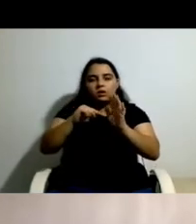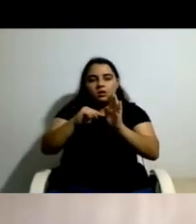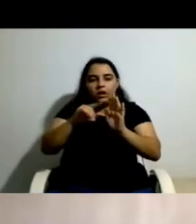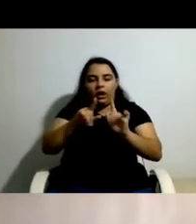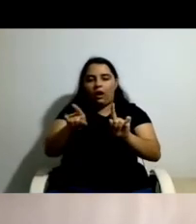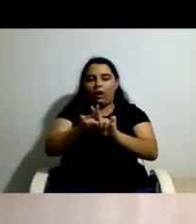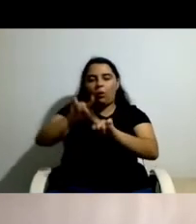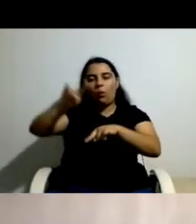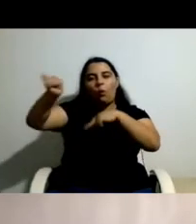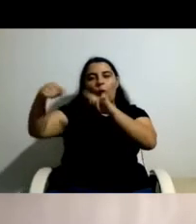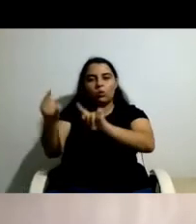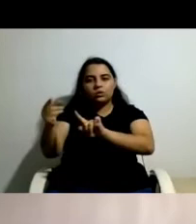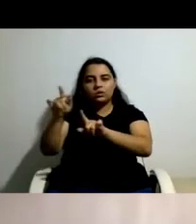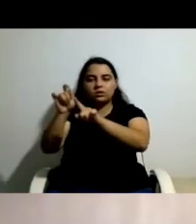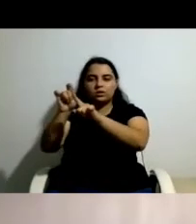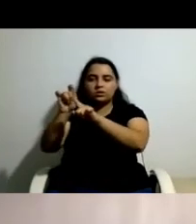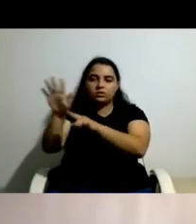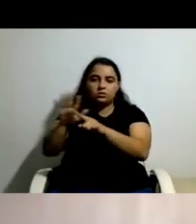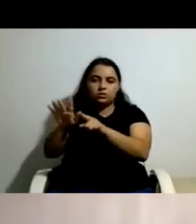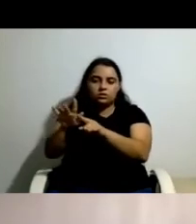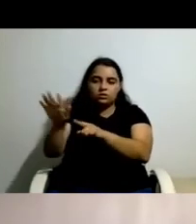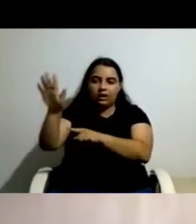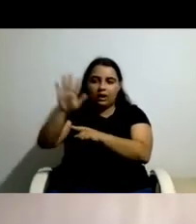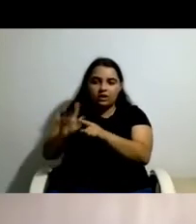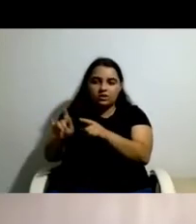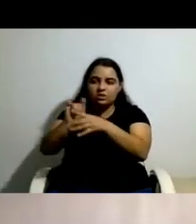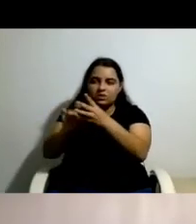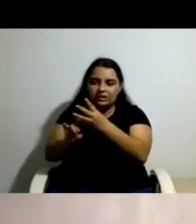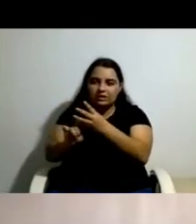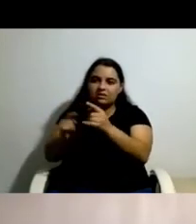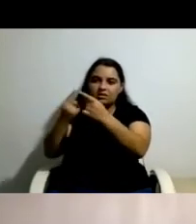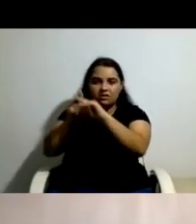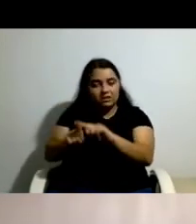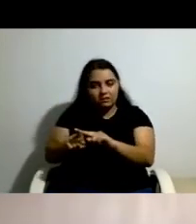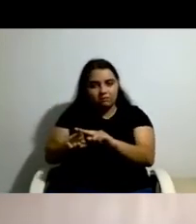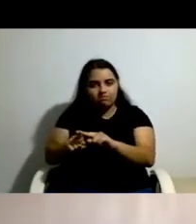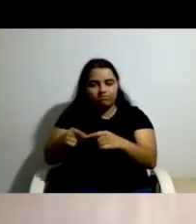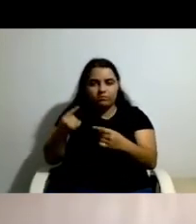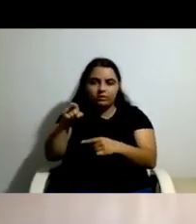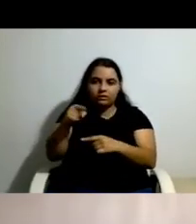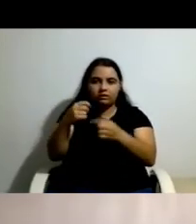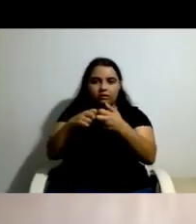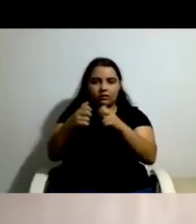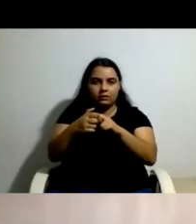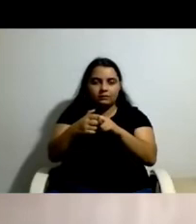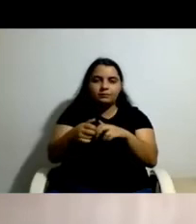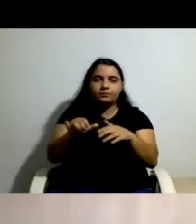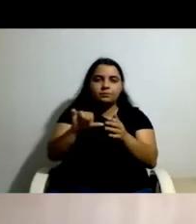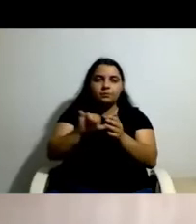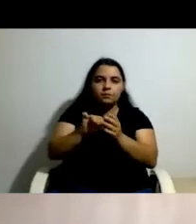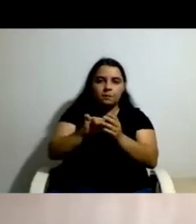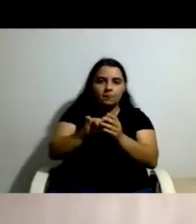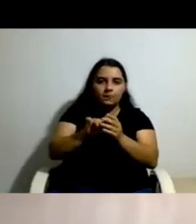da habitação social, vou retomar, mas só que ela assinou uma grande centralidade no projeto e conduziu